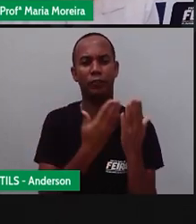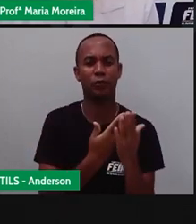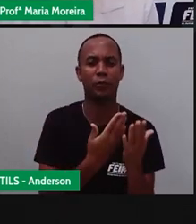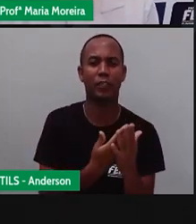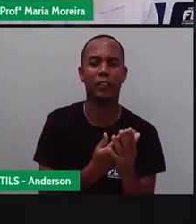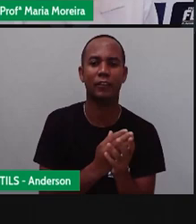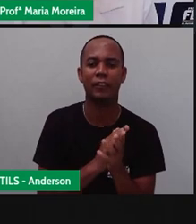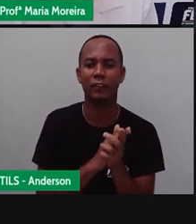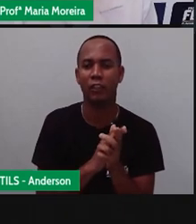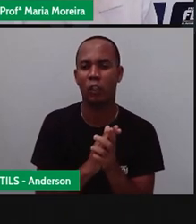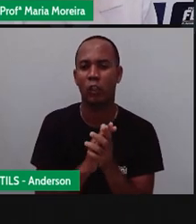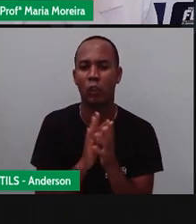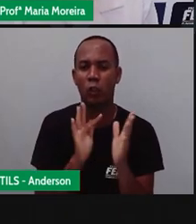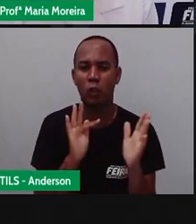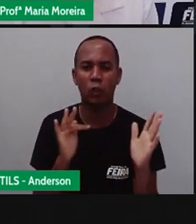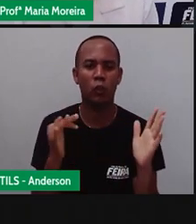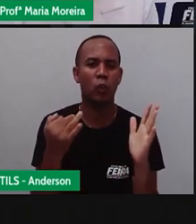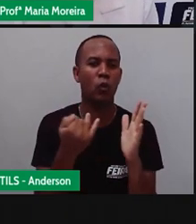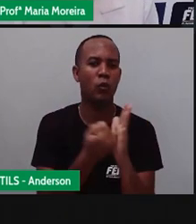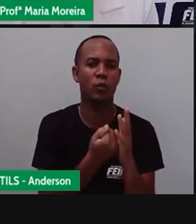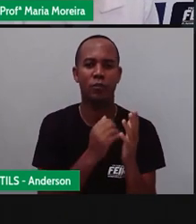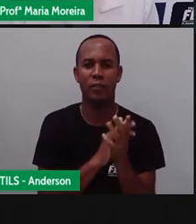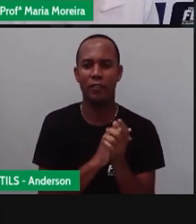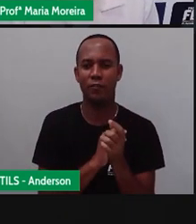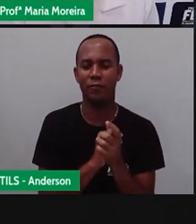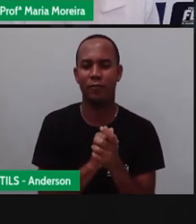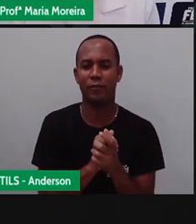quase praticamente todos, né? Que você viaja um bocado.